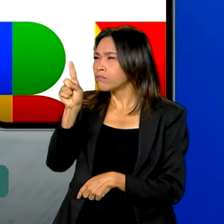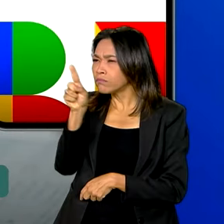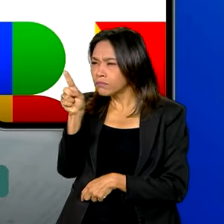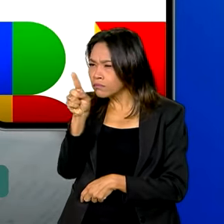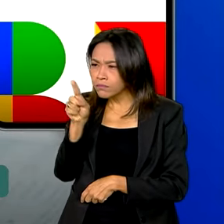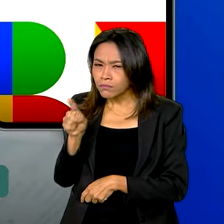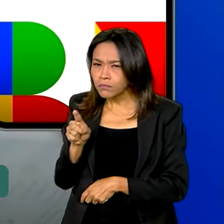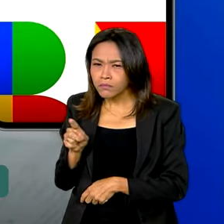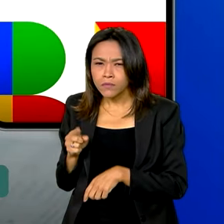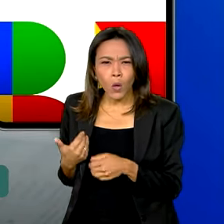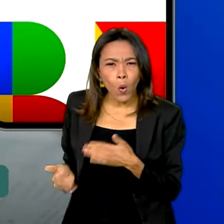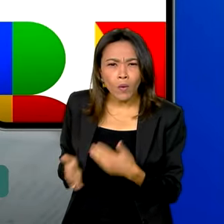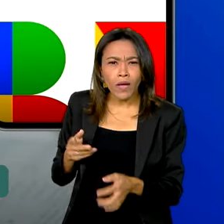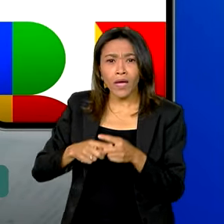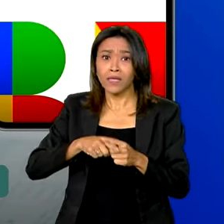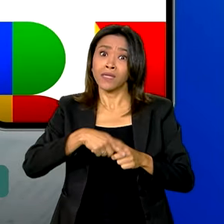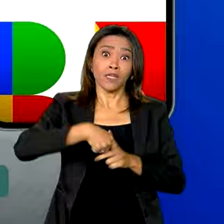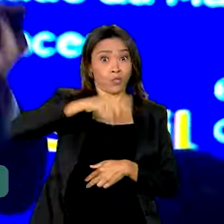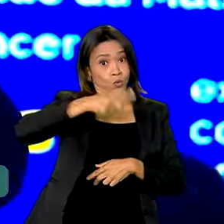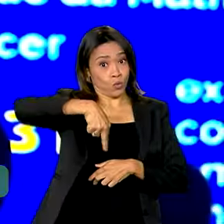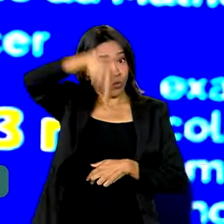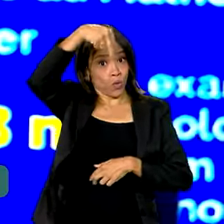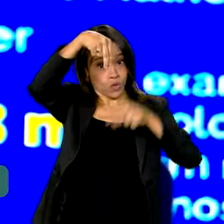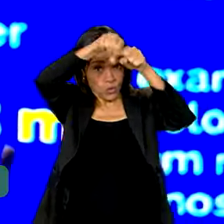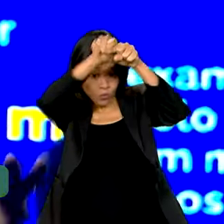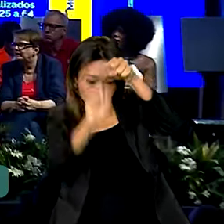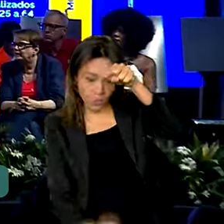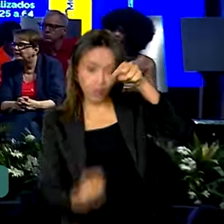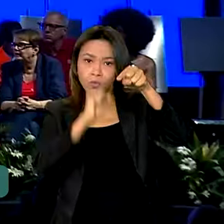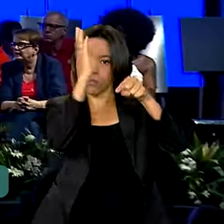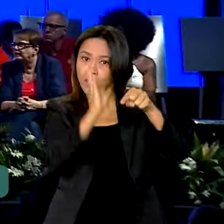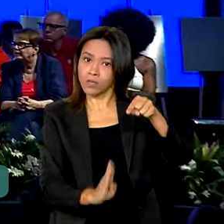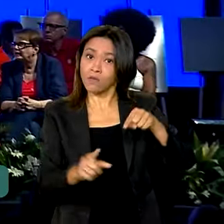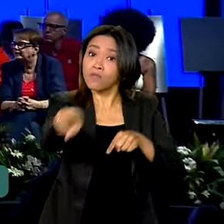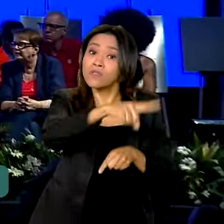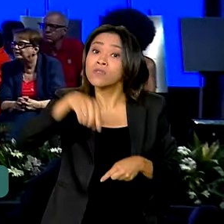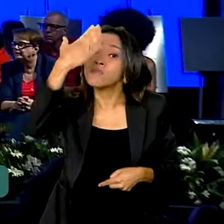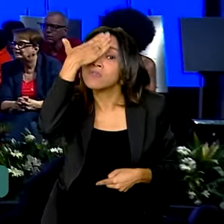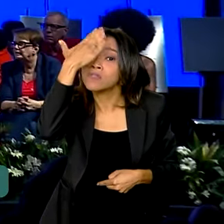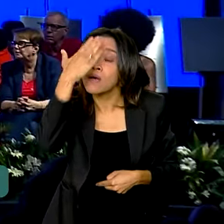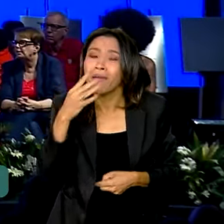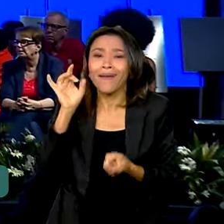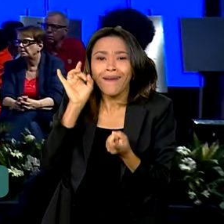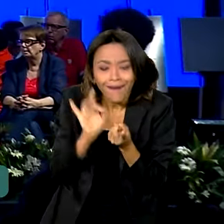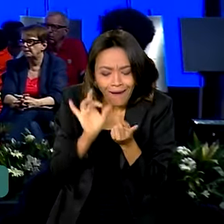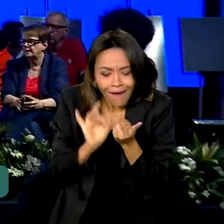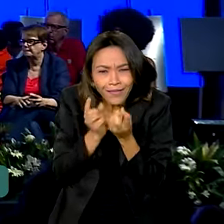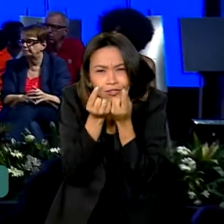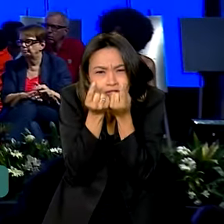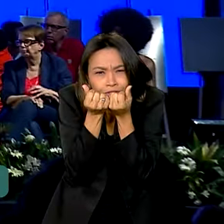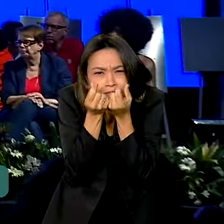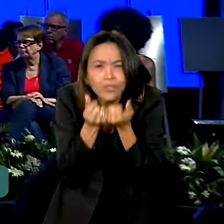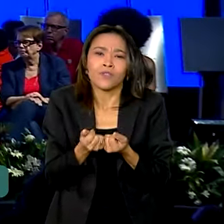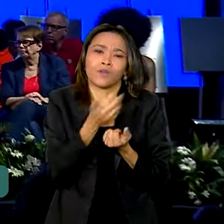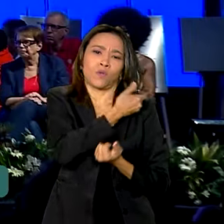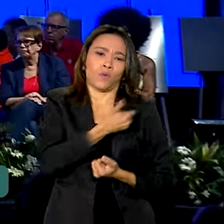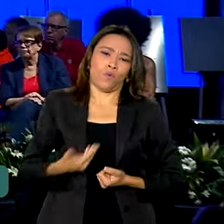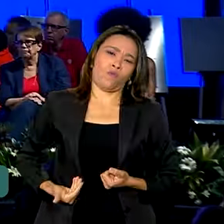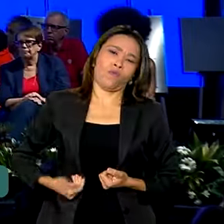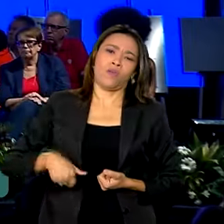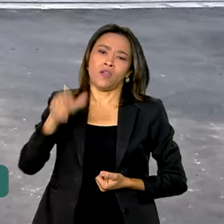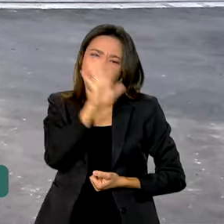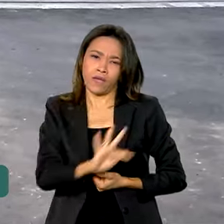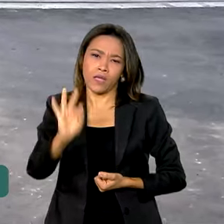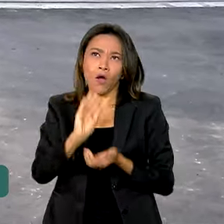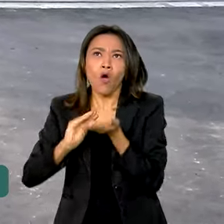qualquer cidade do Iapoca ou Chuí. Vocês vão saber cada centavo que o governo federal investiu em